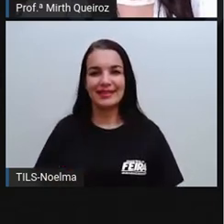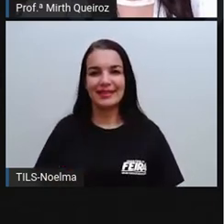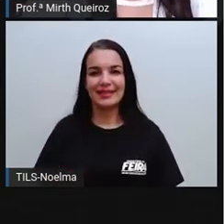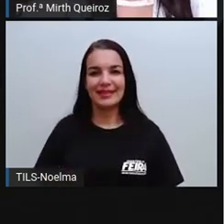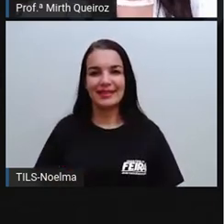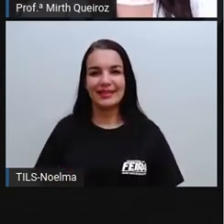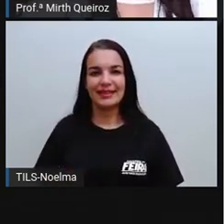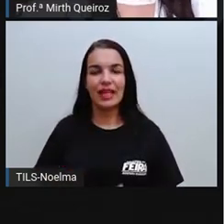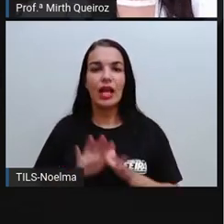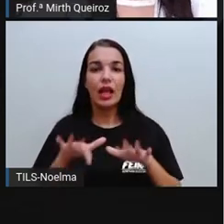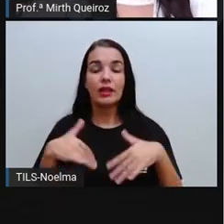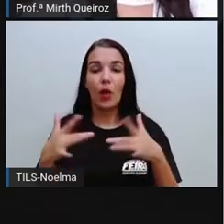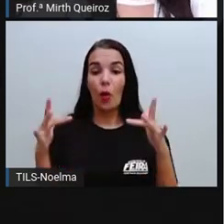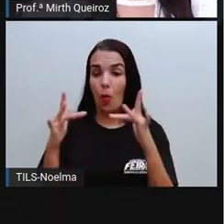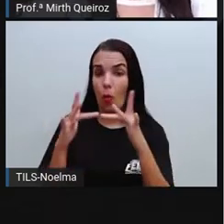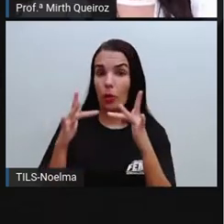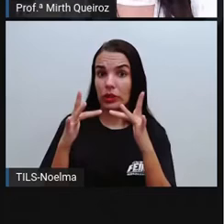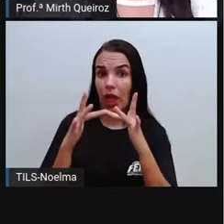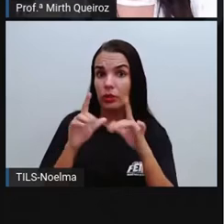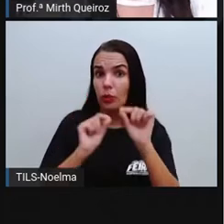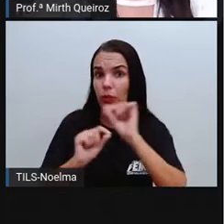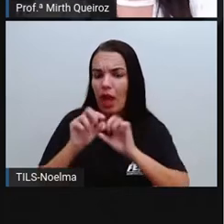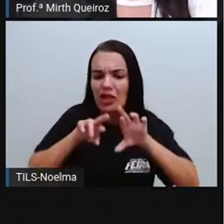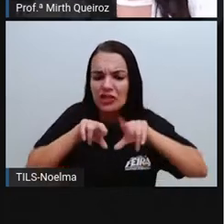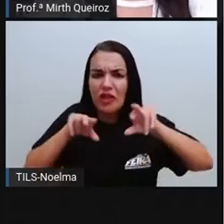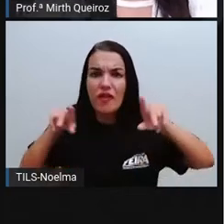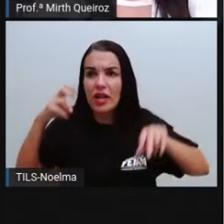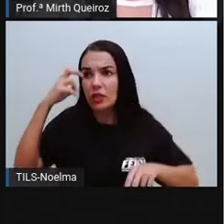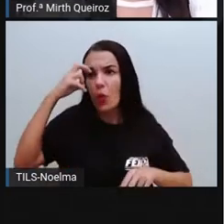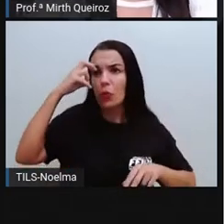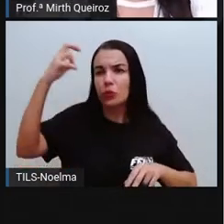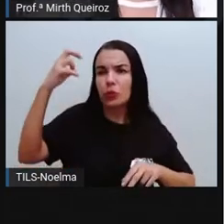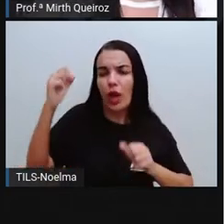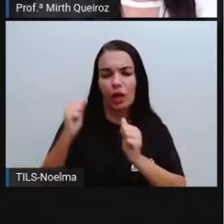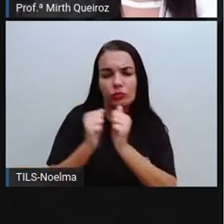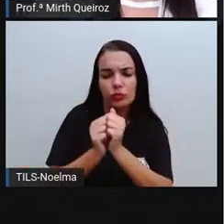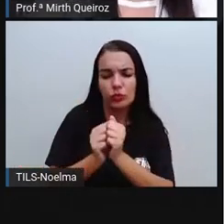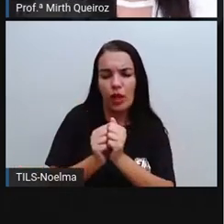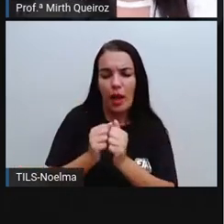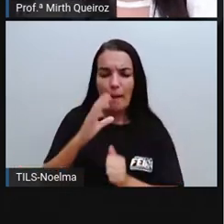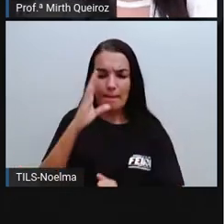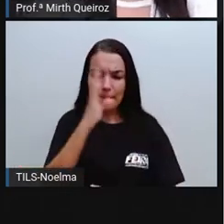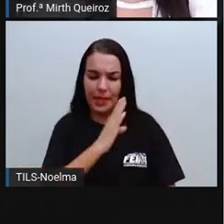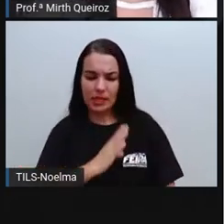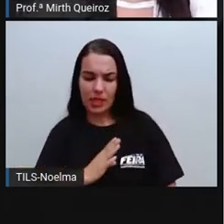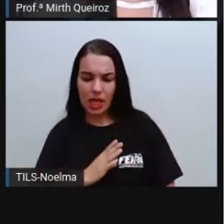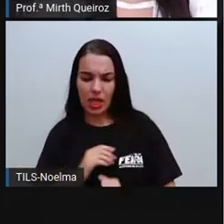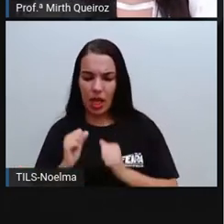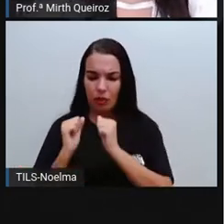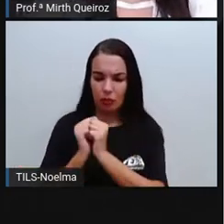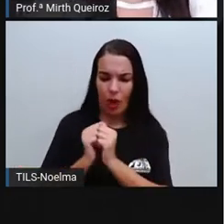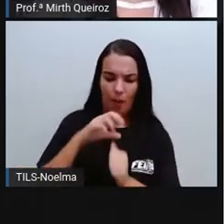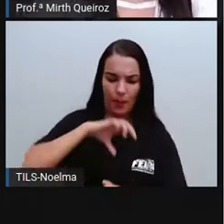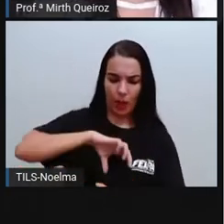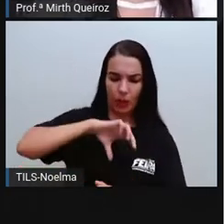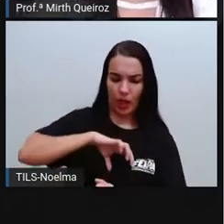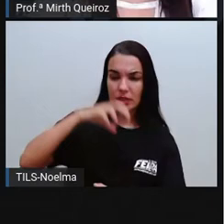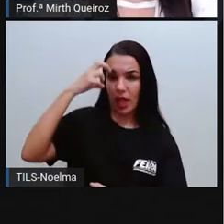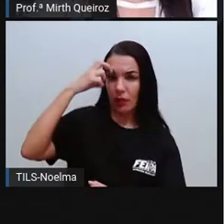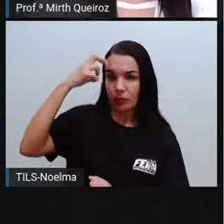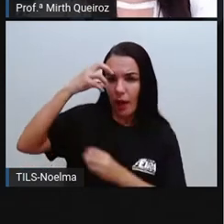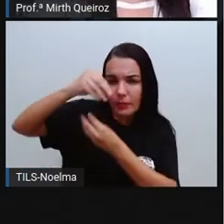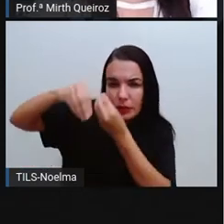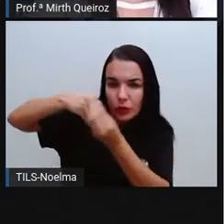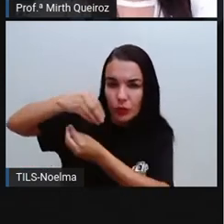O contato entre as diferentes culturas com a brasileira e as portuguesas ocasionou aí no surgimento da